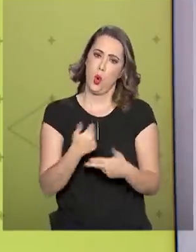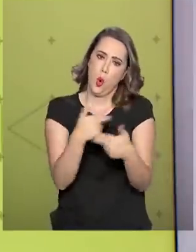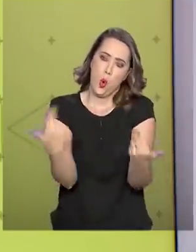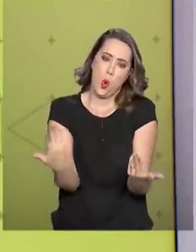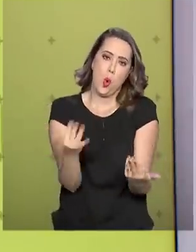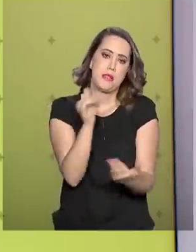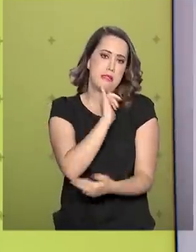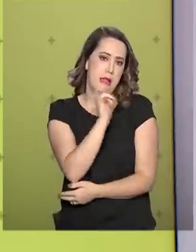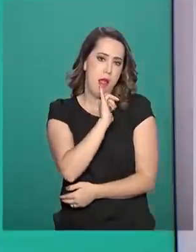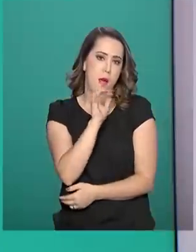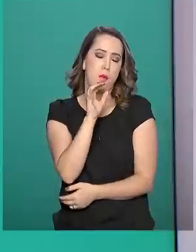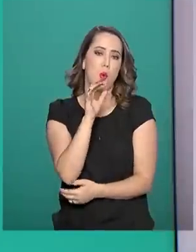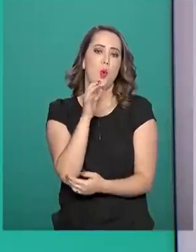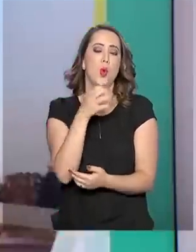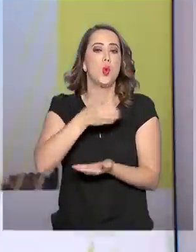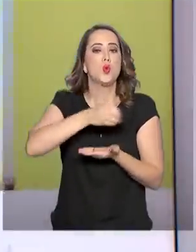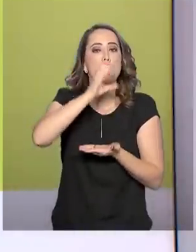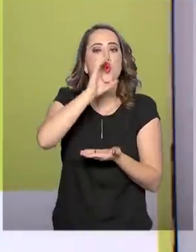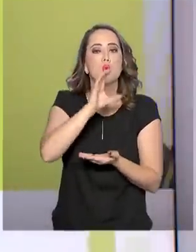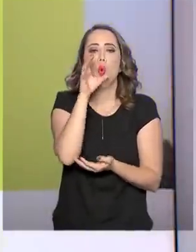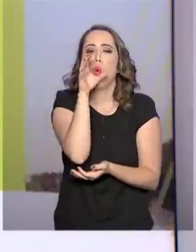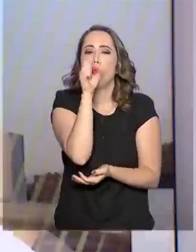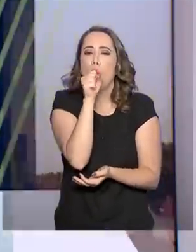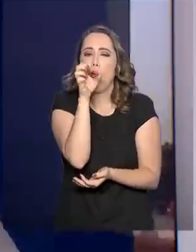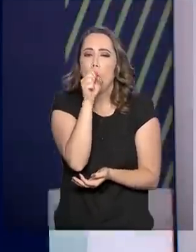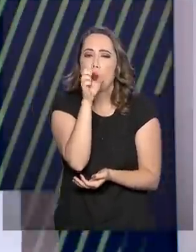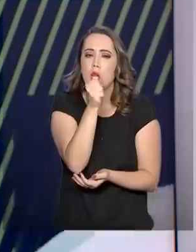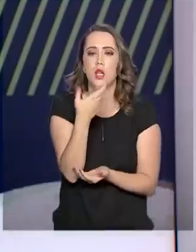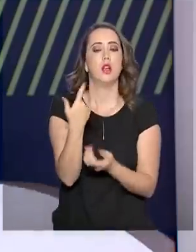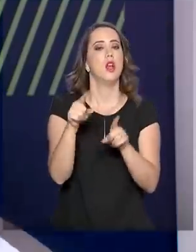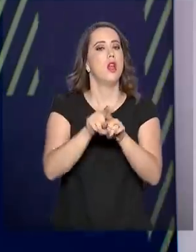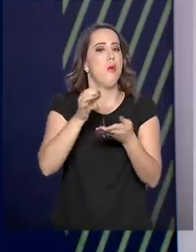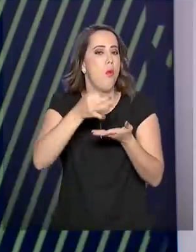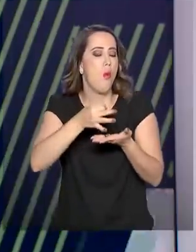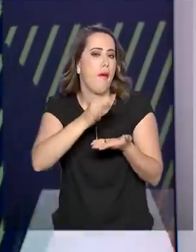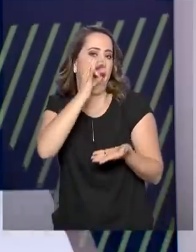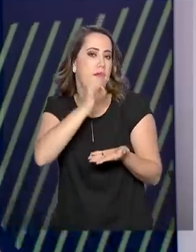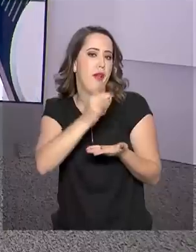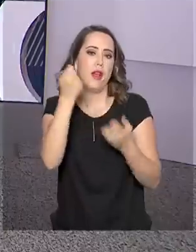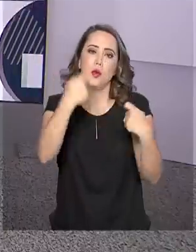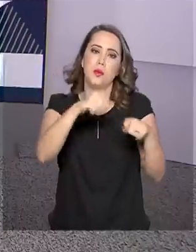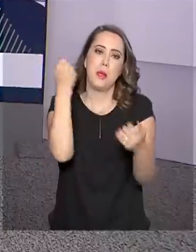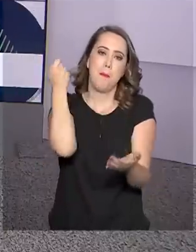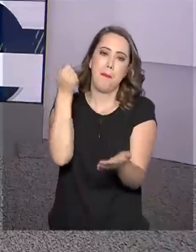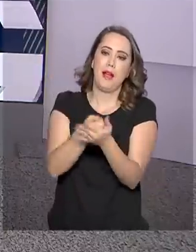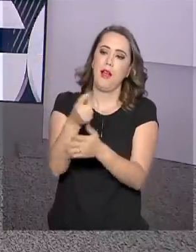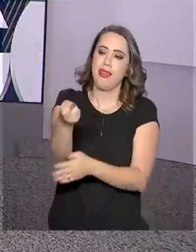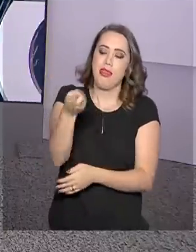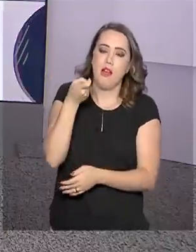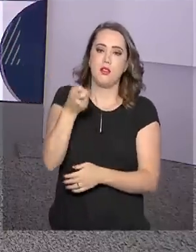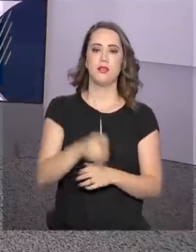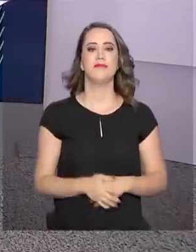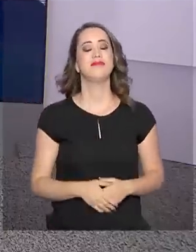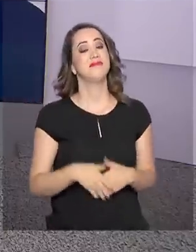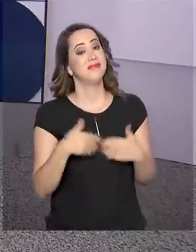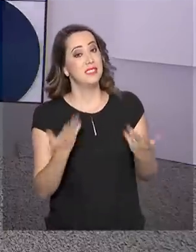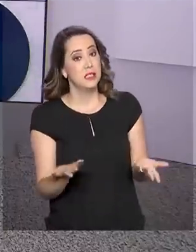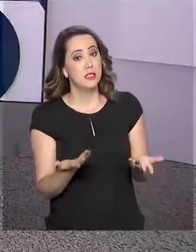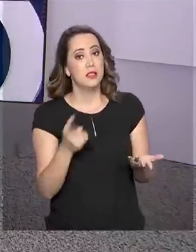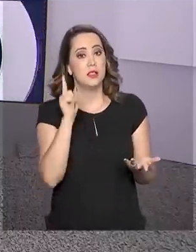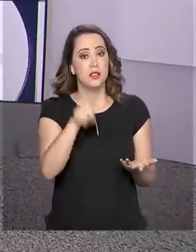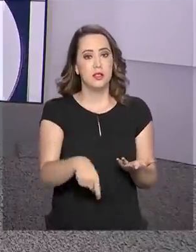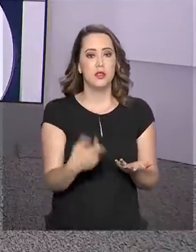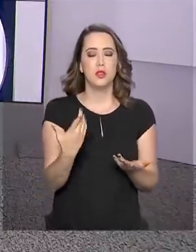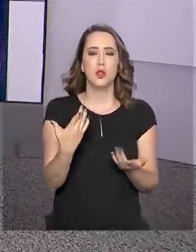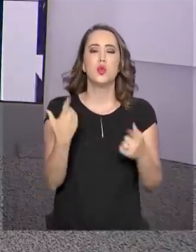como suco de laranja, frutas e café não vão mais precisar pagar tarifas. Roberto. É isso mesmo, Dani. E